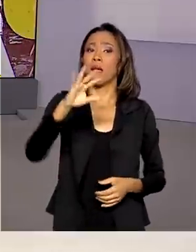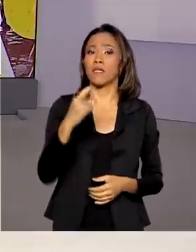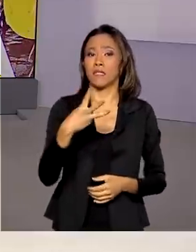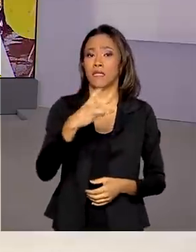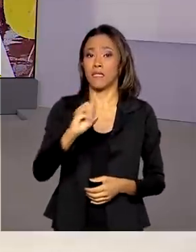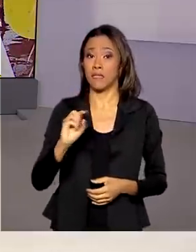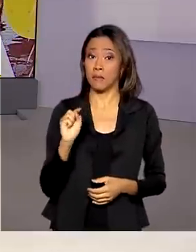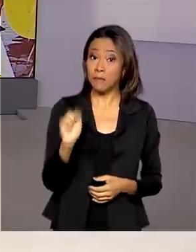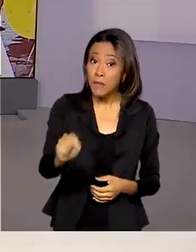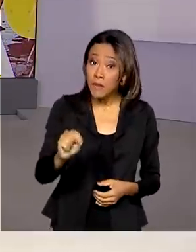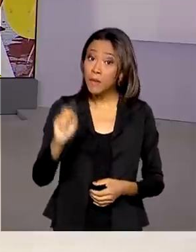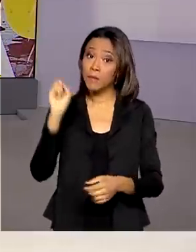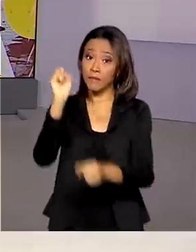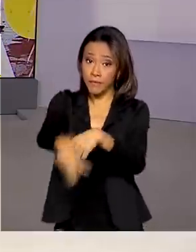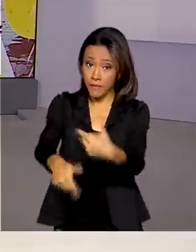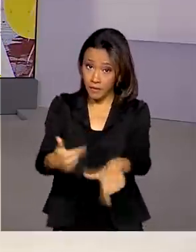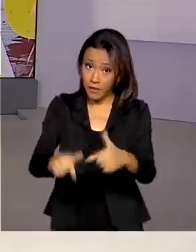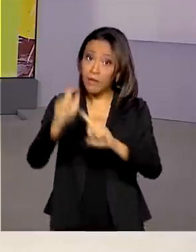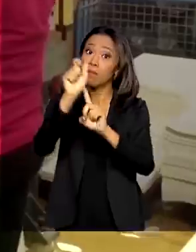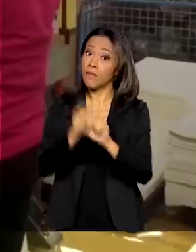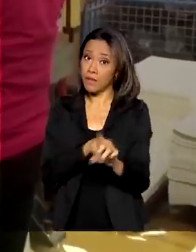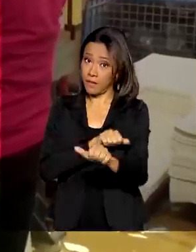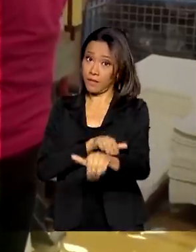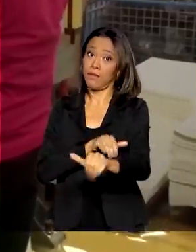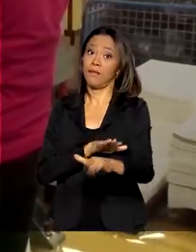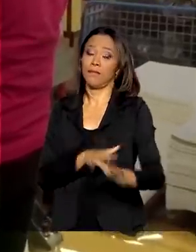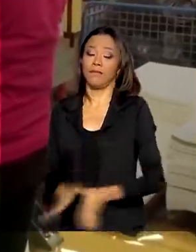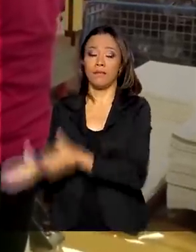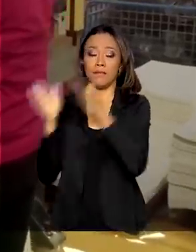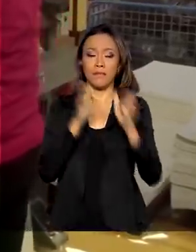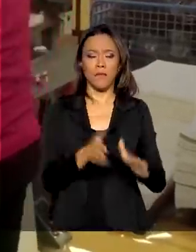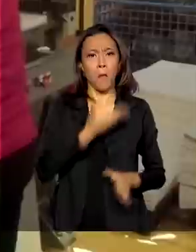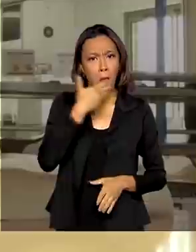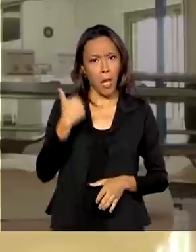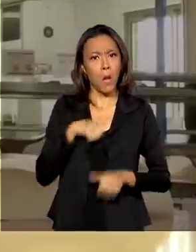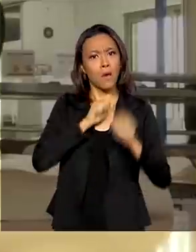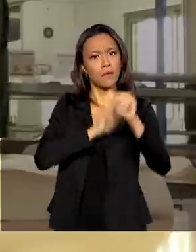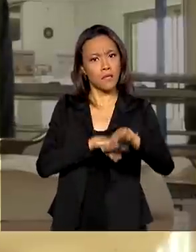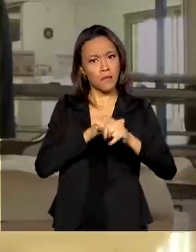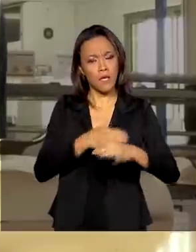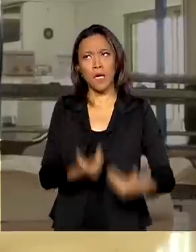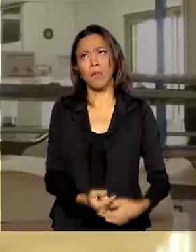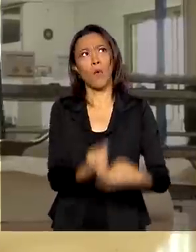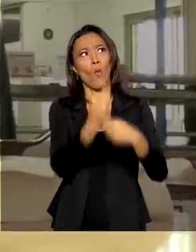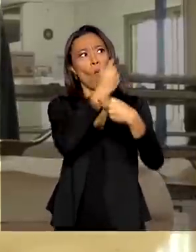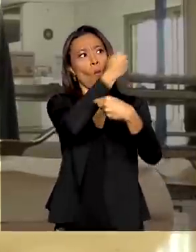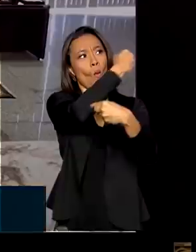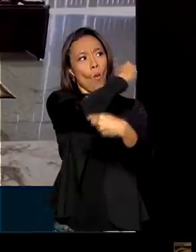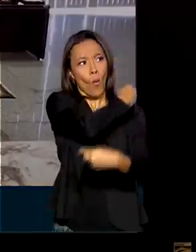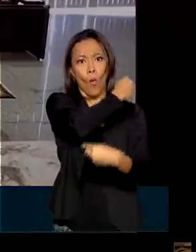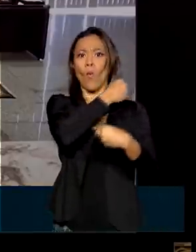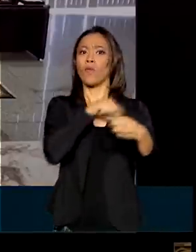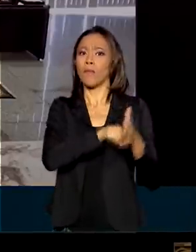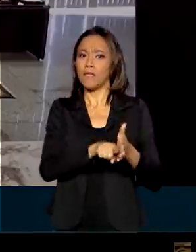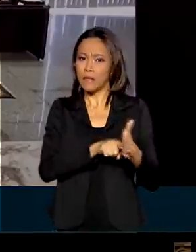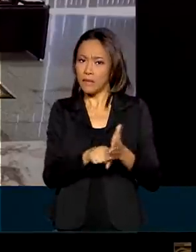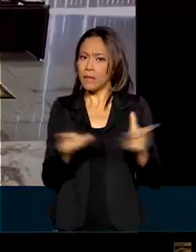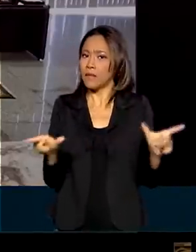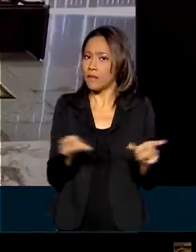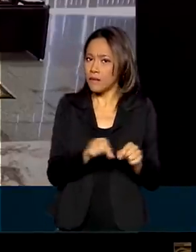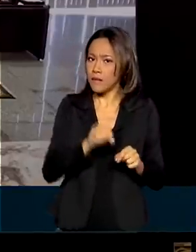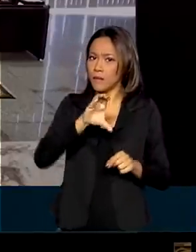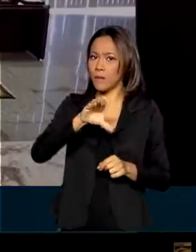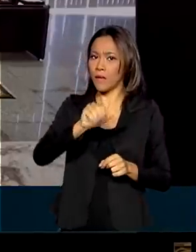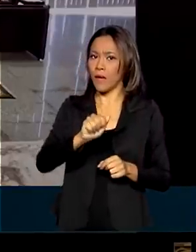postos de trabalho no mês de setembro. Foi o melhor setembro de toda a série histórica do CAGED. Para o ministro da